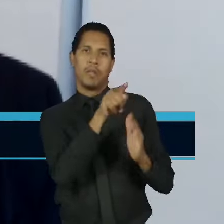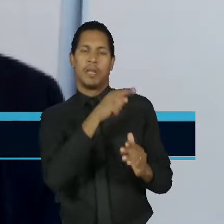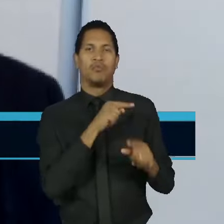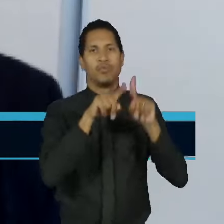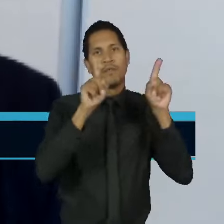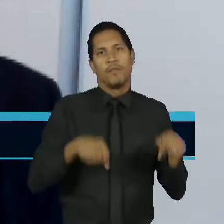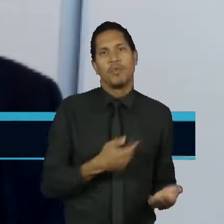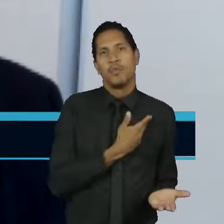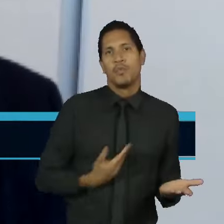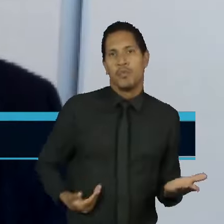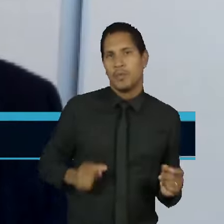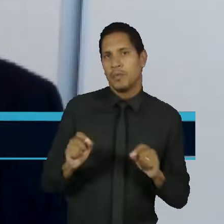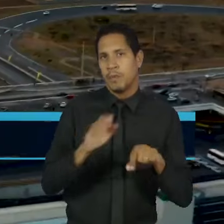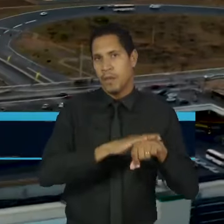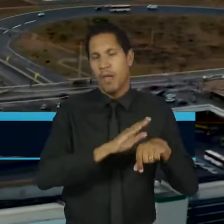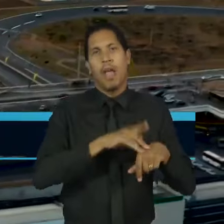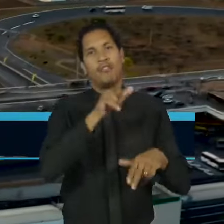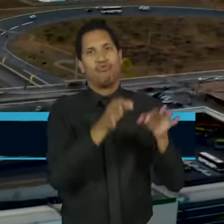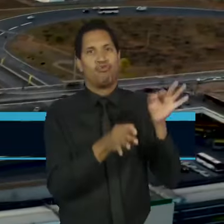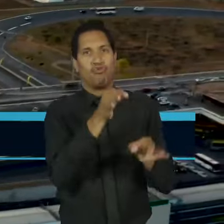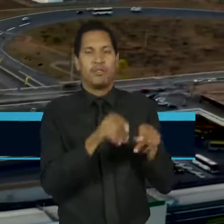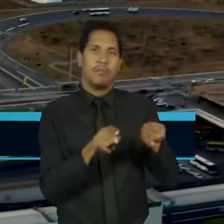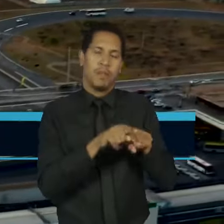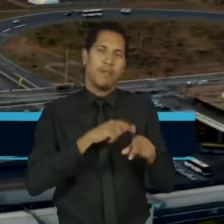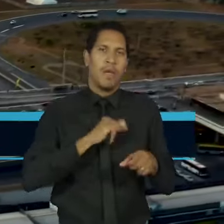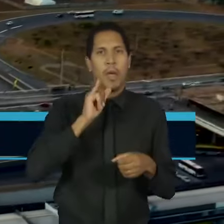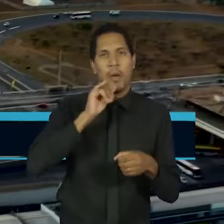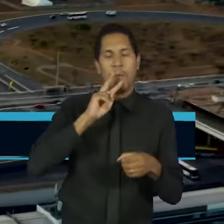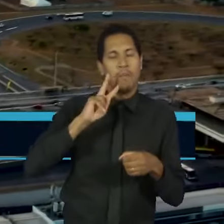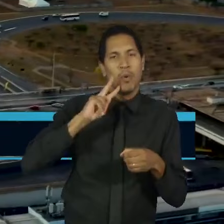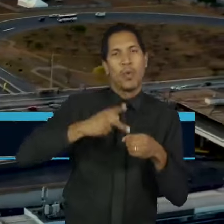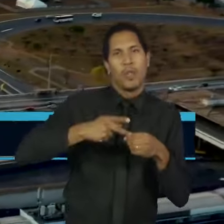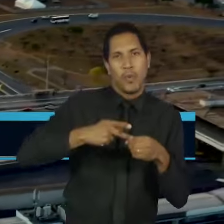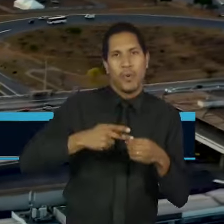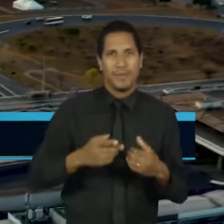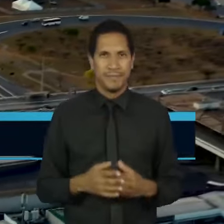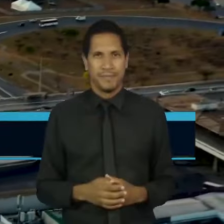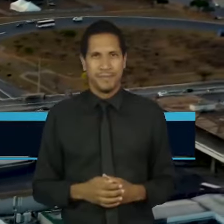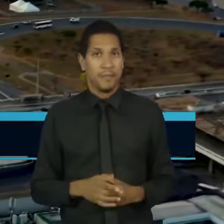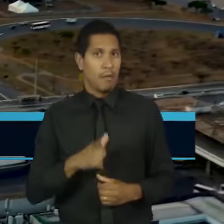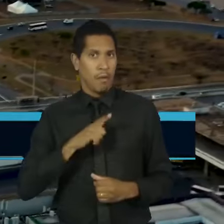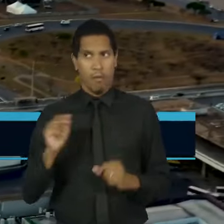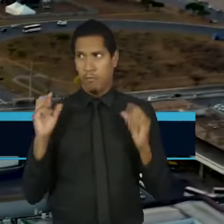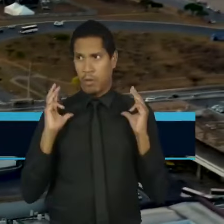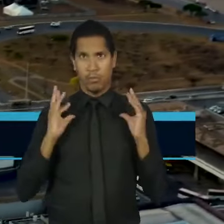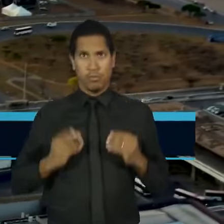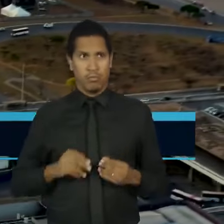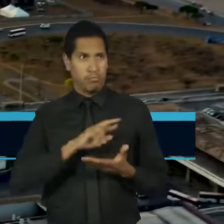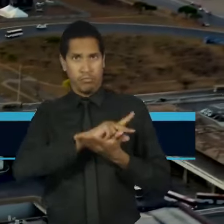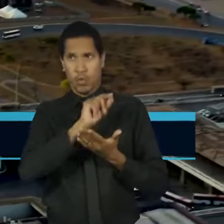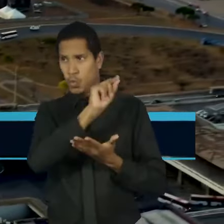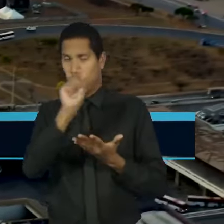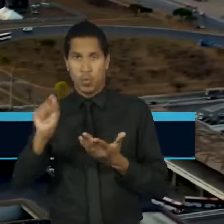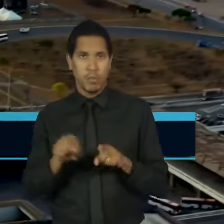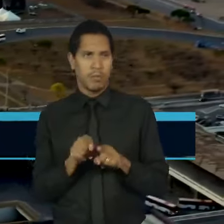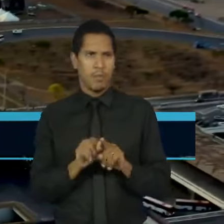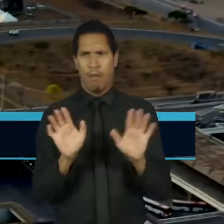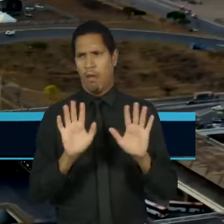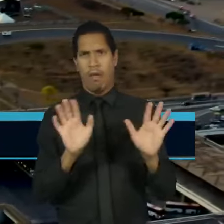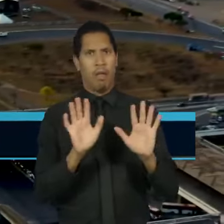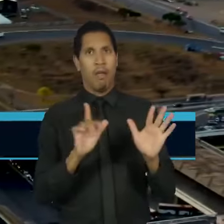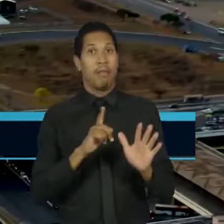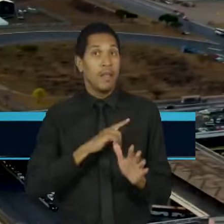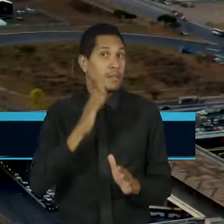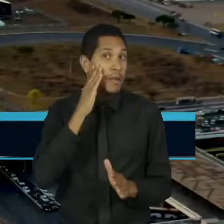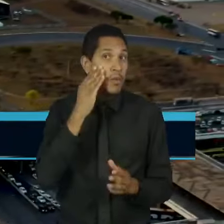juízes e também procuradores. A Associação dos Magistrados Brasileiros se defende, afirmando que o estudo não leva em conta as